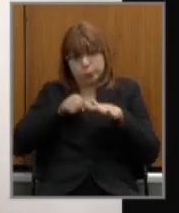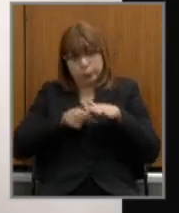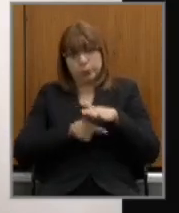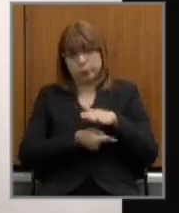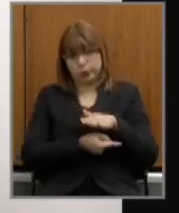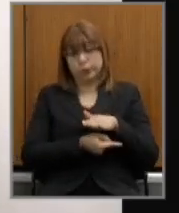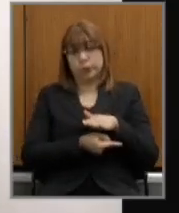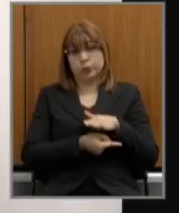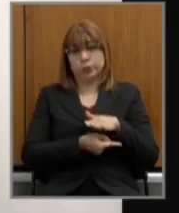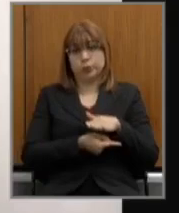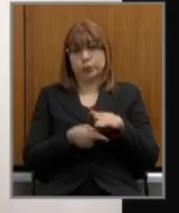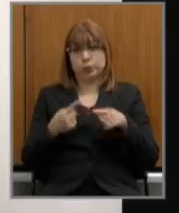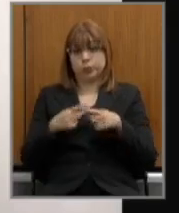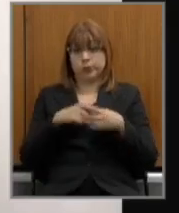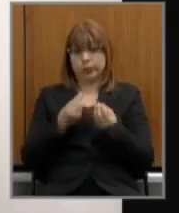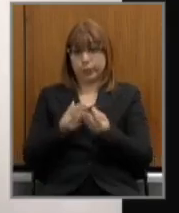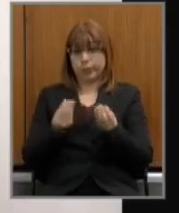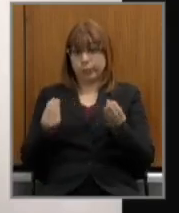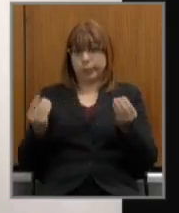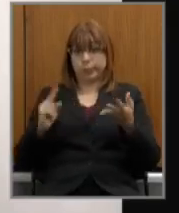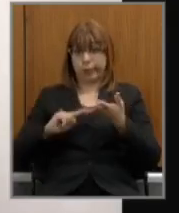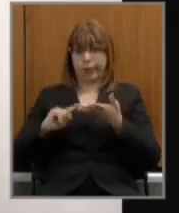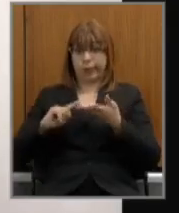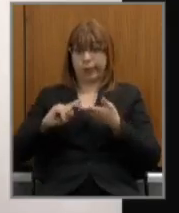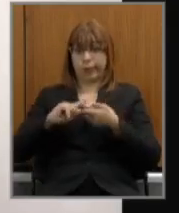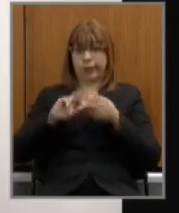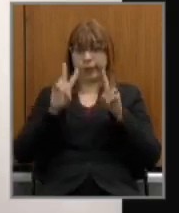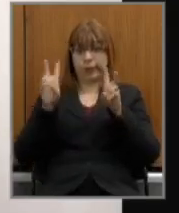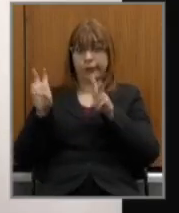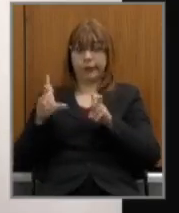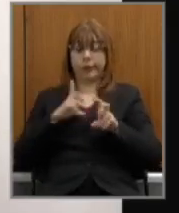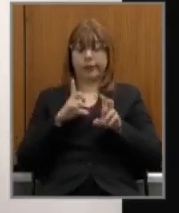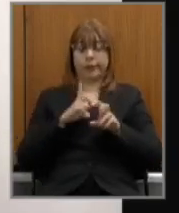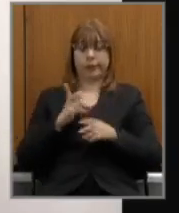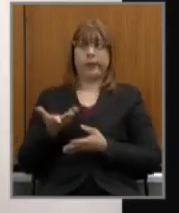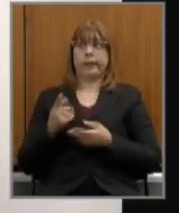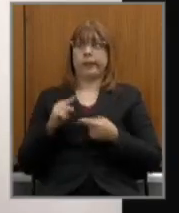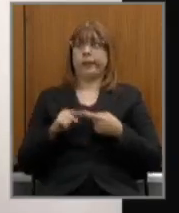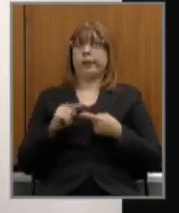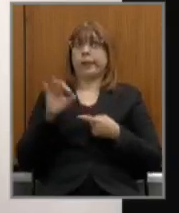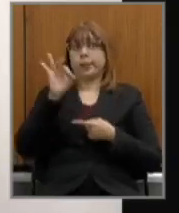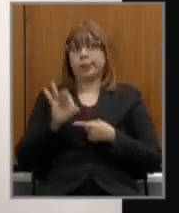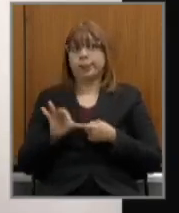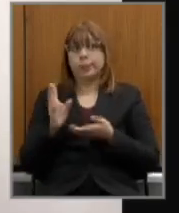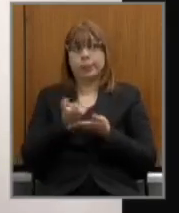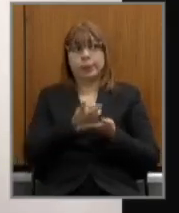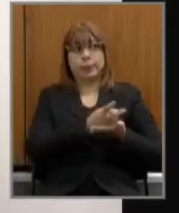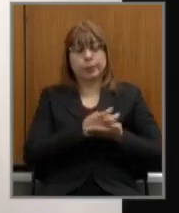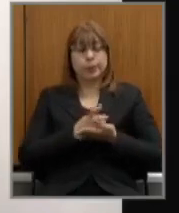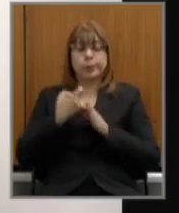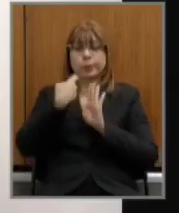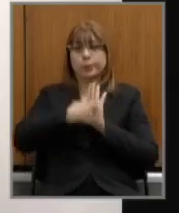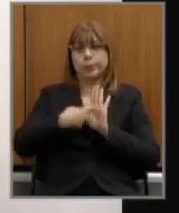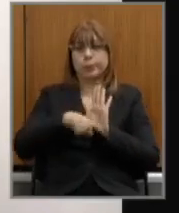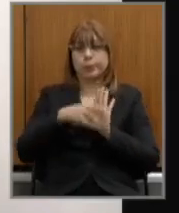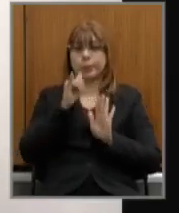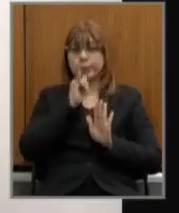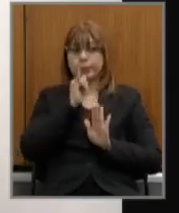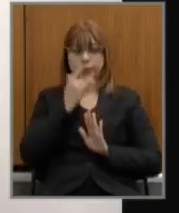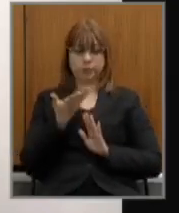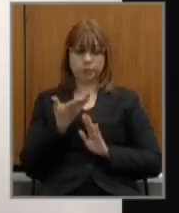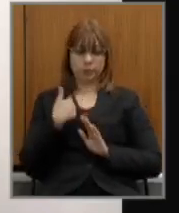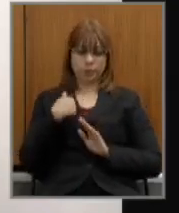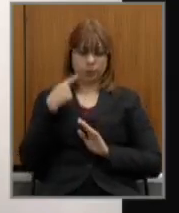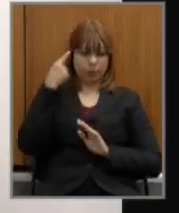são muitos temas a questão das alíquotas e aí eu me pergunto e me coloco na situação